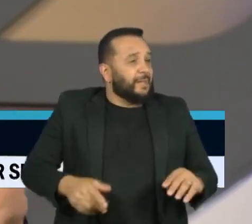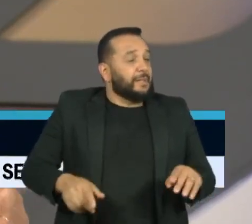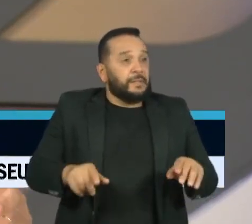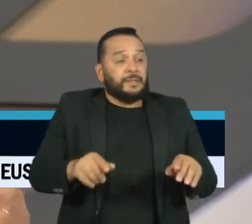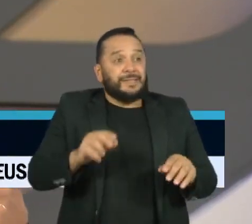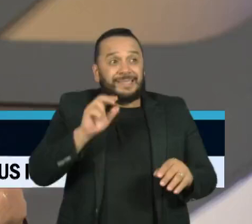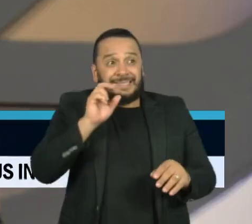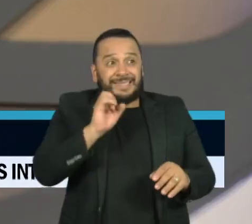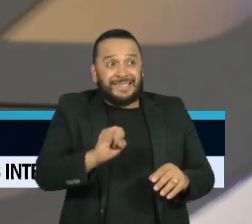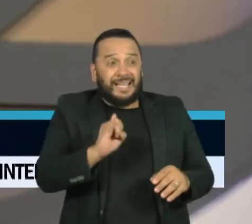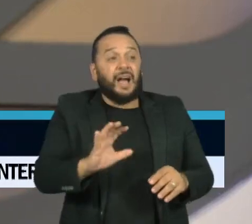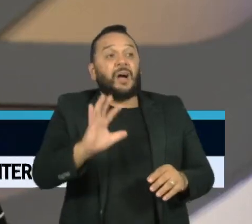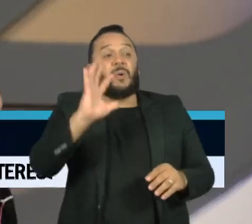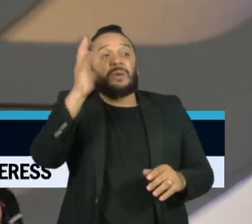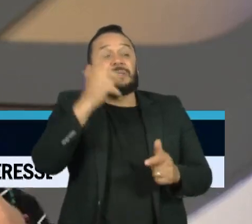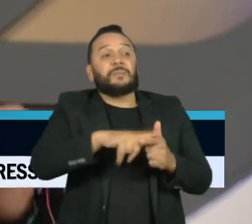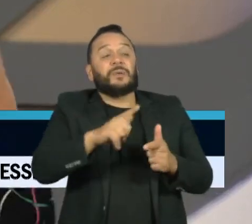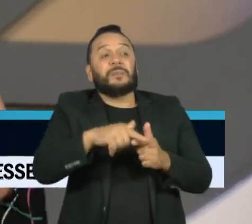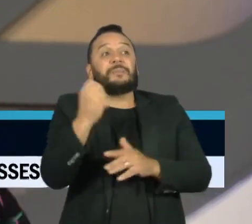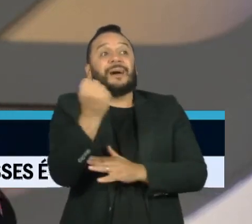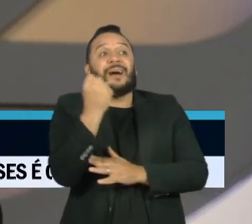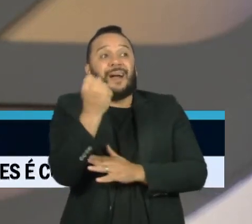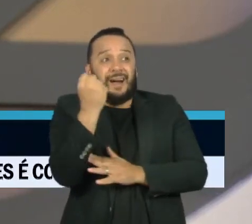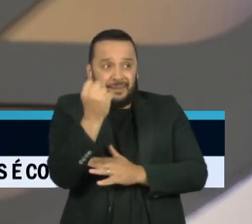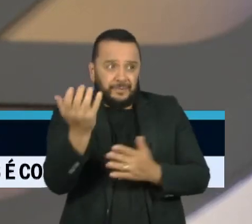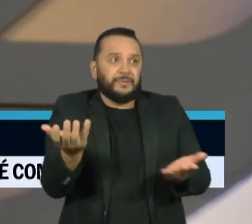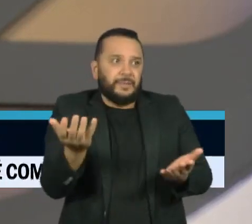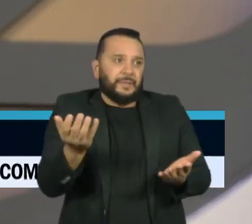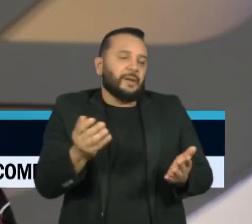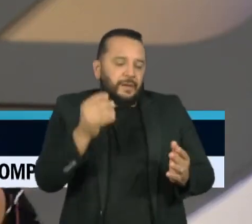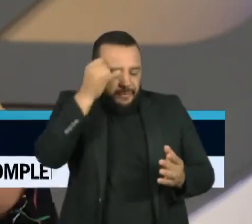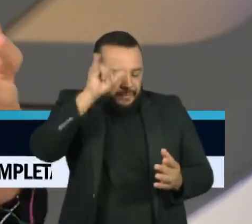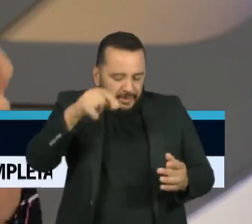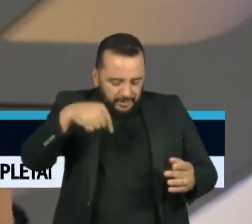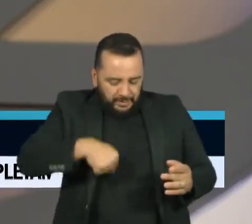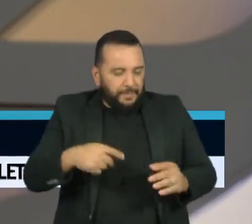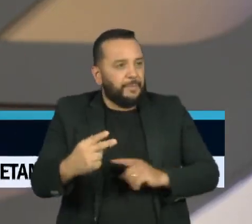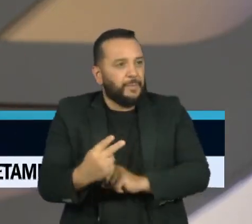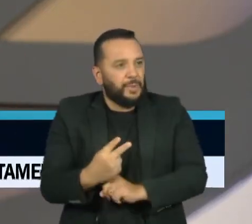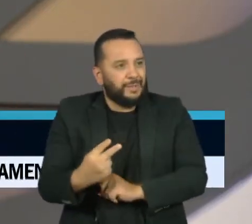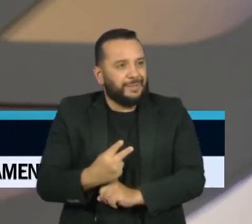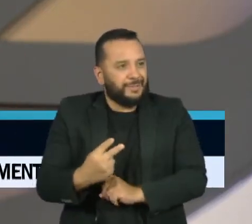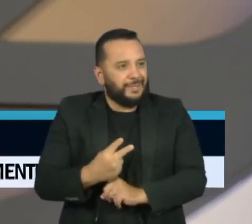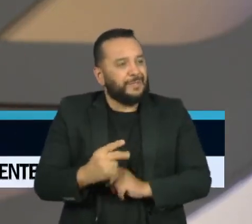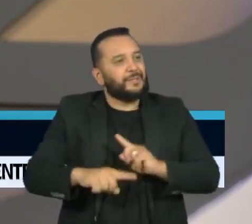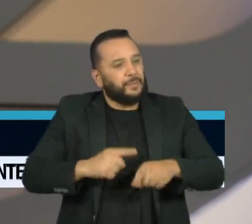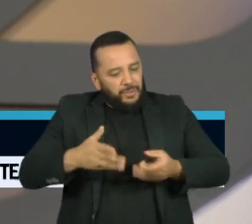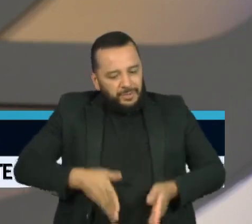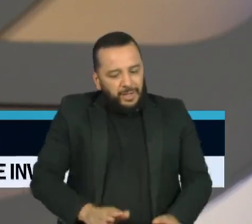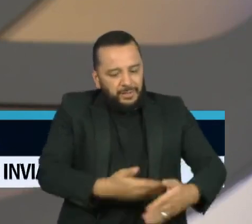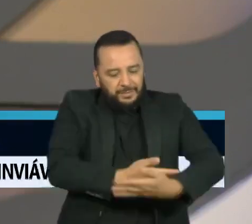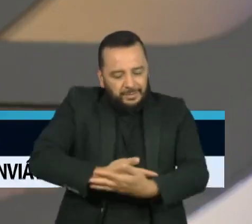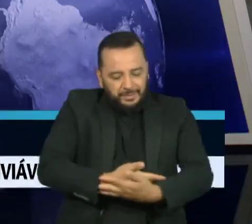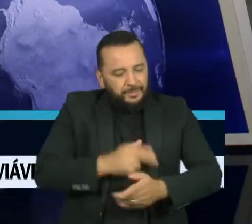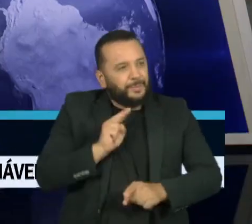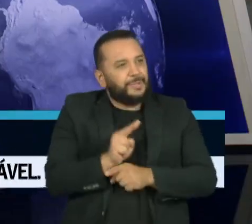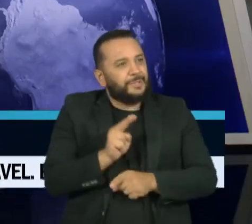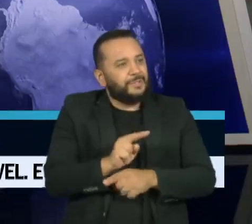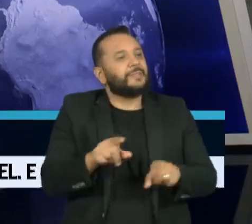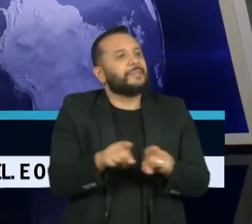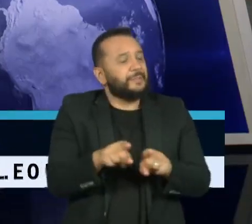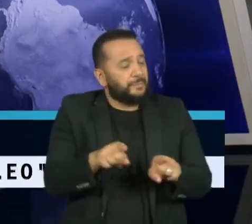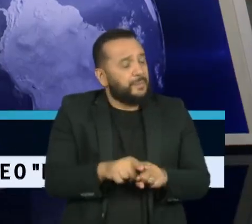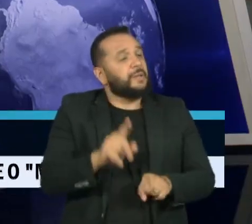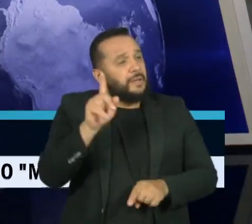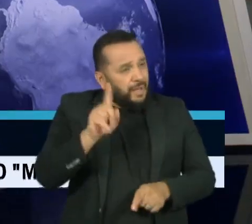agravo que acontecer, mas também já vai protegendo aquele feto e depois o bebê. Então, é um círculo virtuoso, é uma política pública